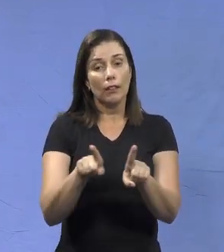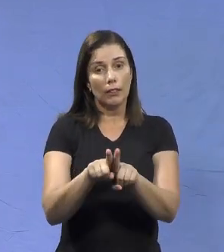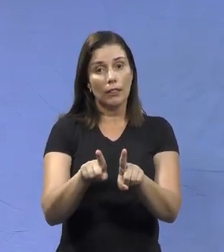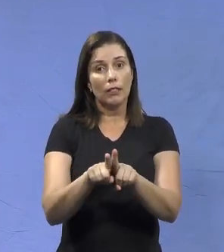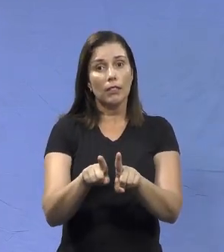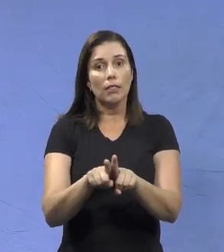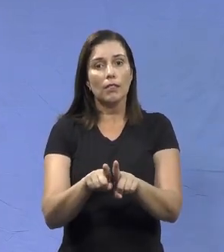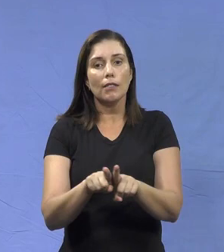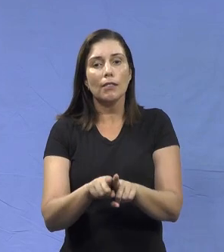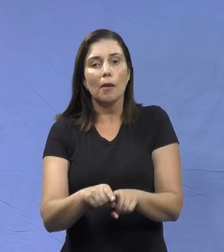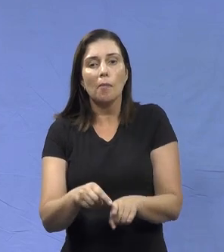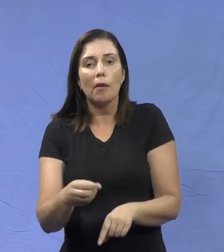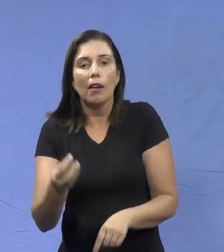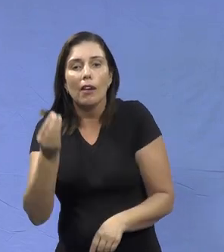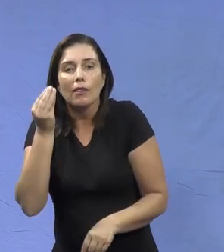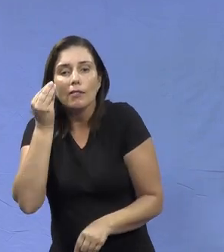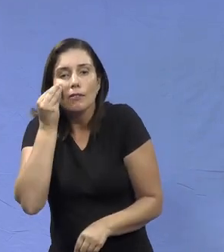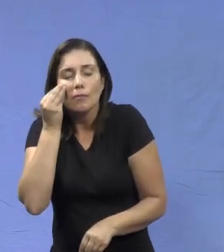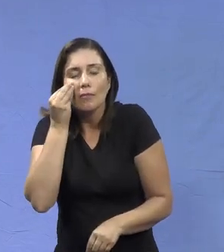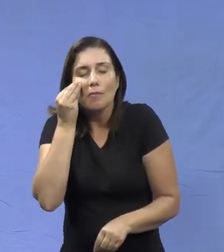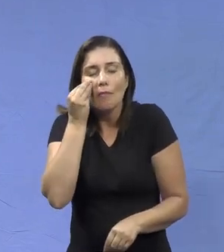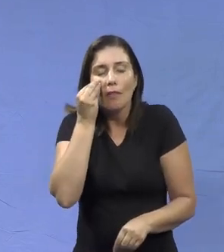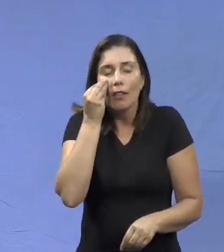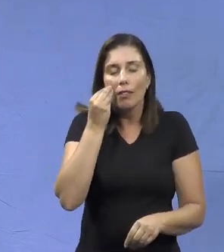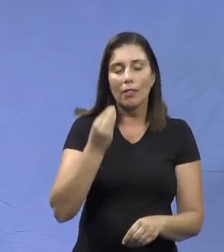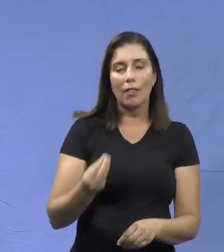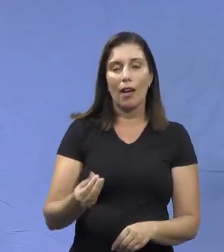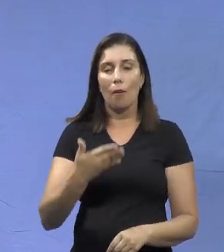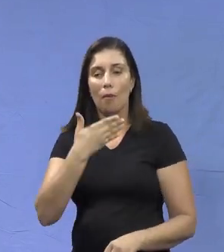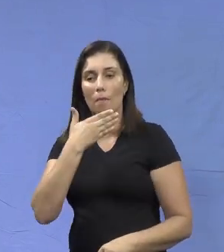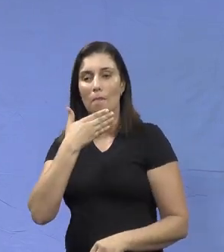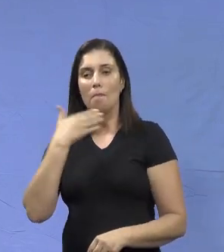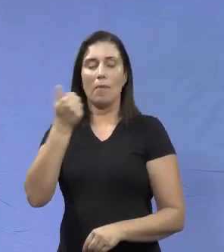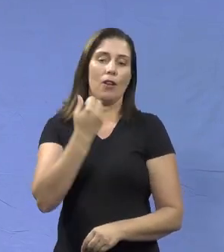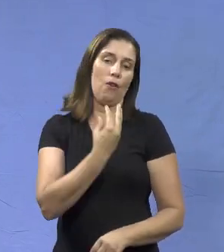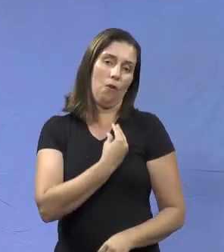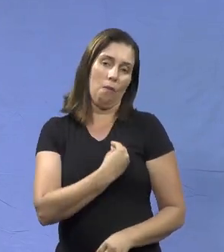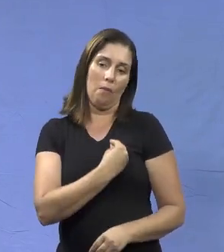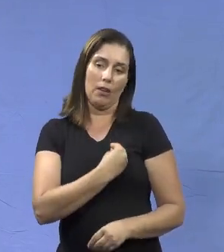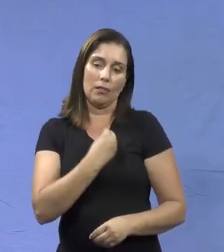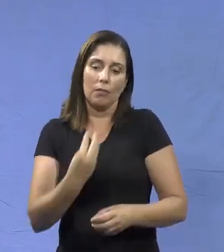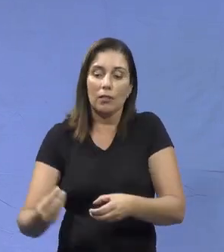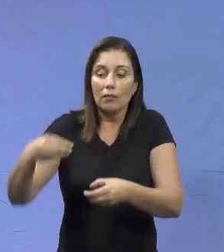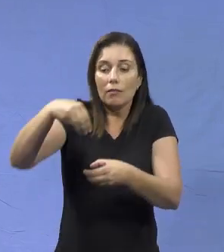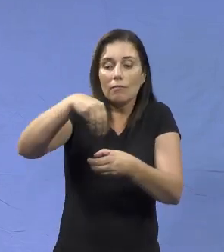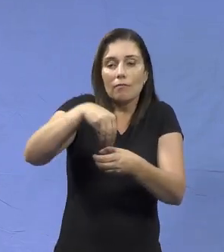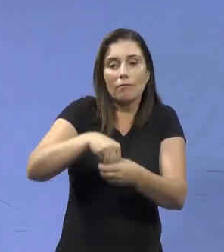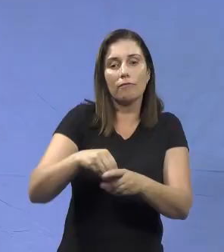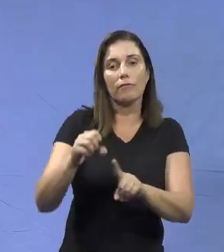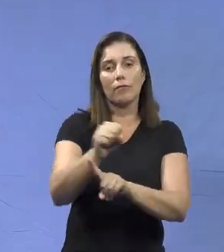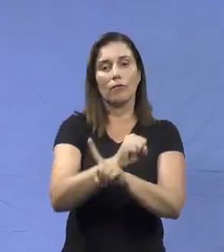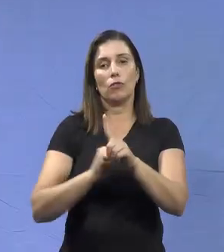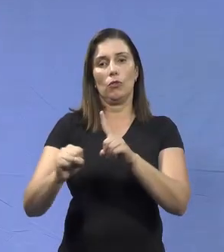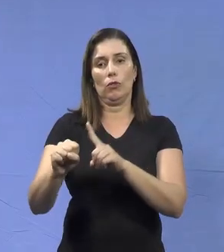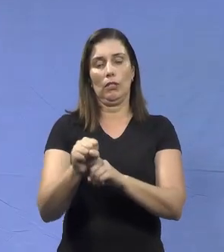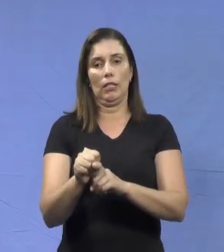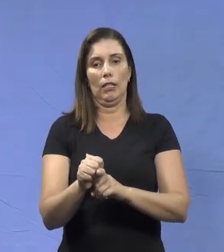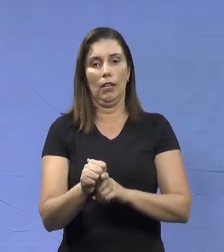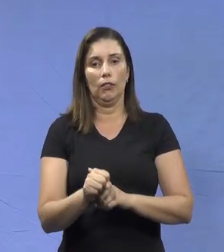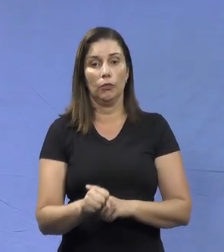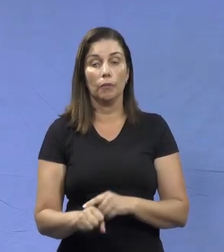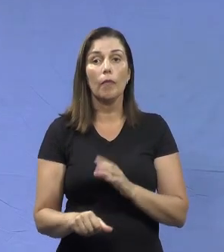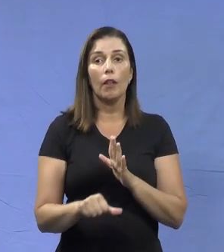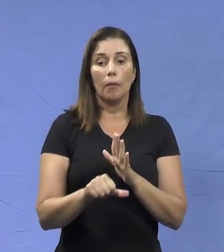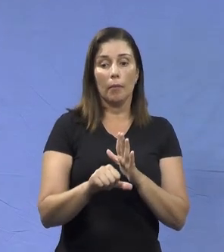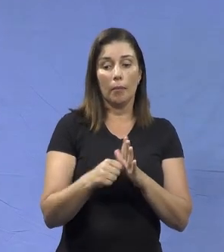e também isso permite uma maior participação delas na sociedade, uma maior inserção na sociedade. Primeiramente,